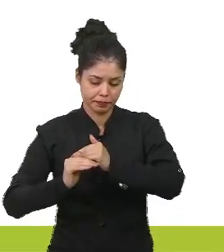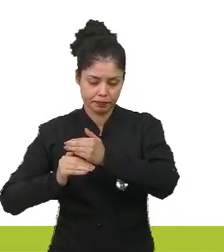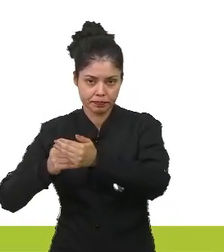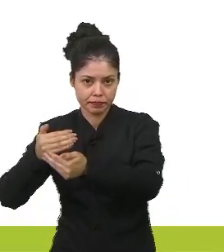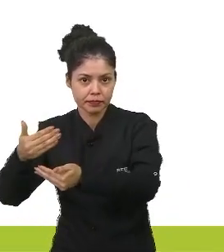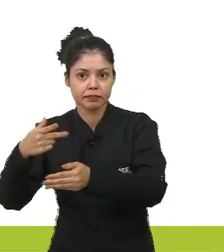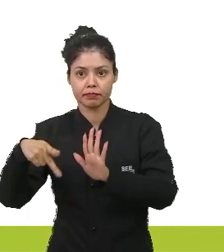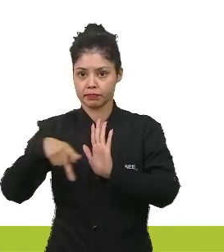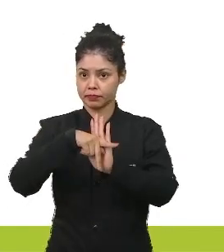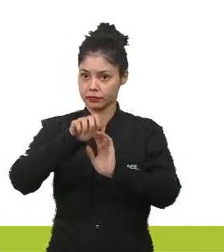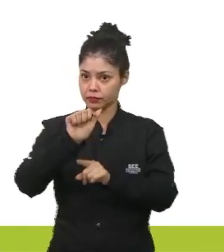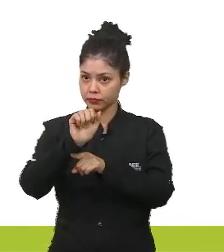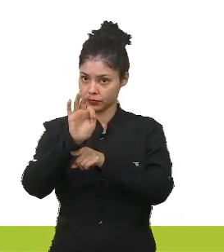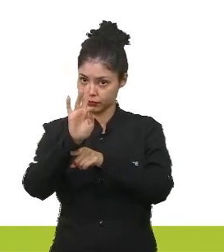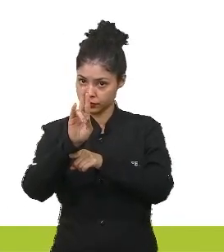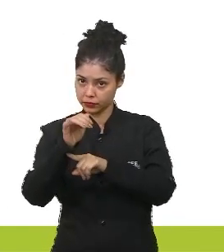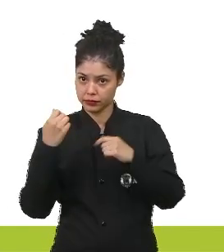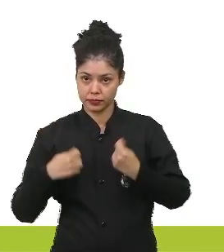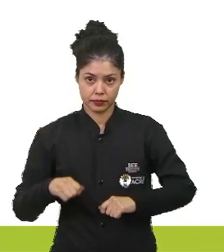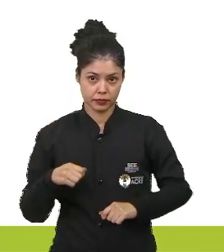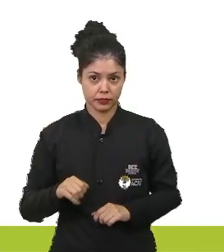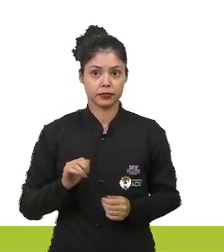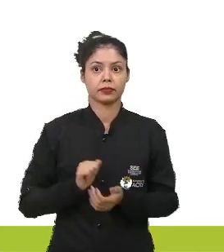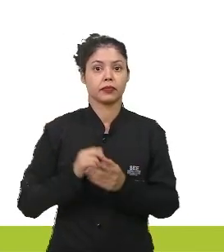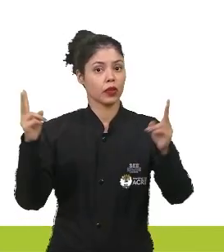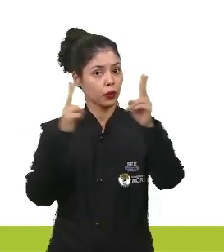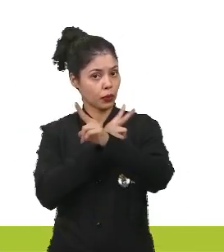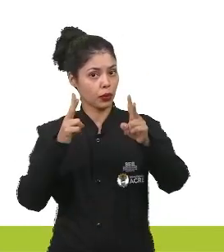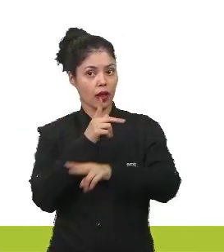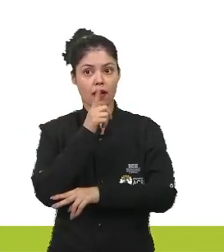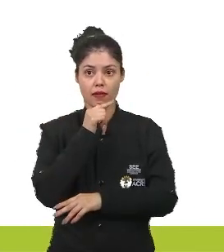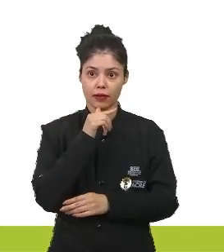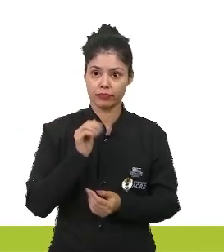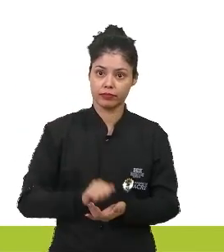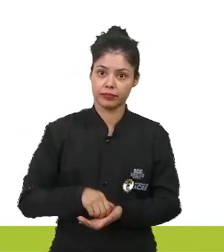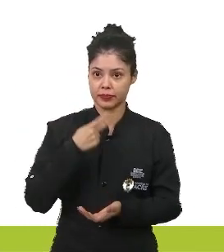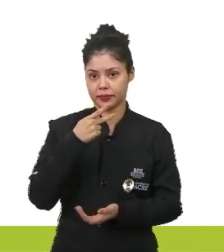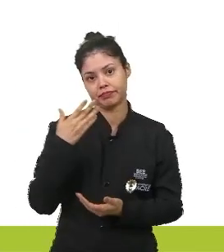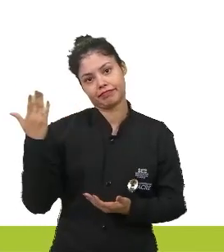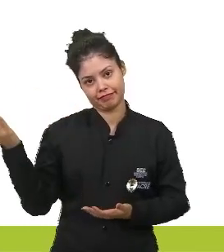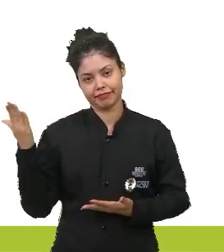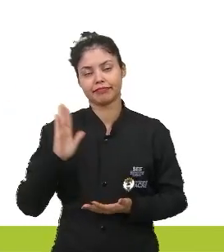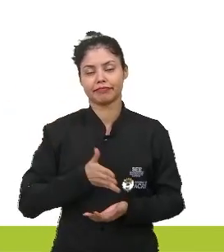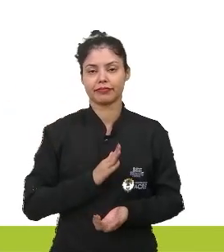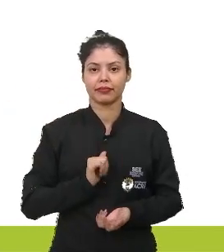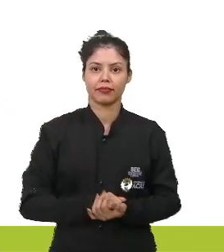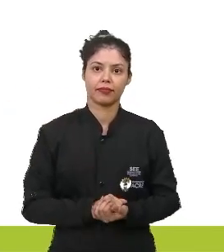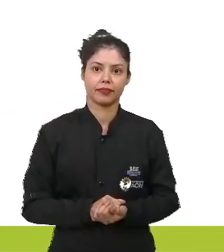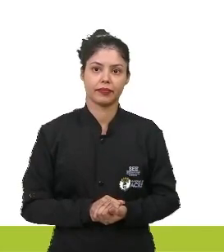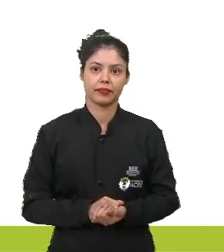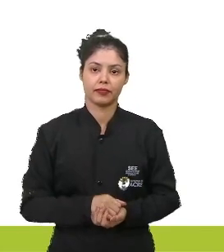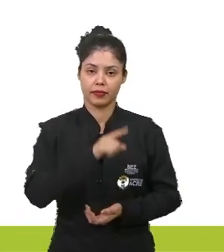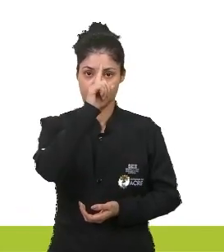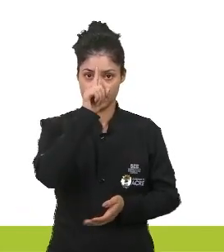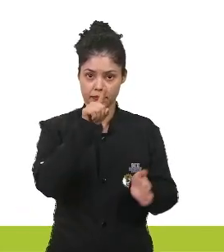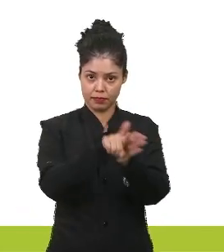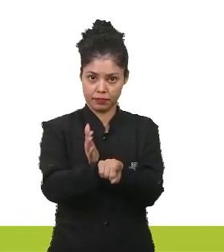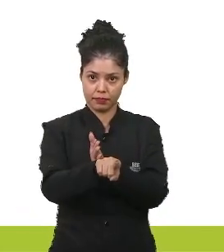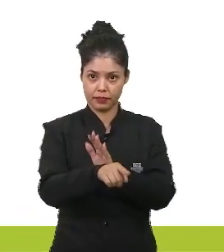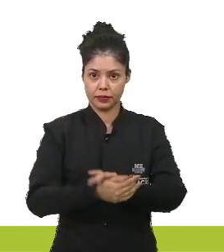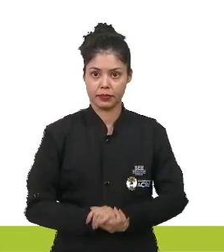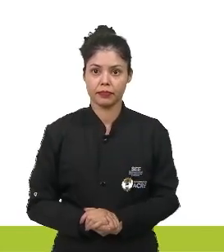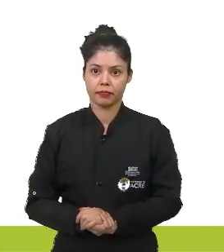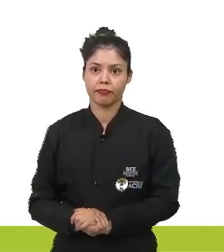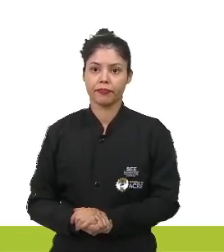abióticos, as plantas dependem de fatores como o vento e a água. Já estava descrito aí na questão. Bom, comando da questão.